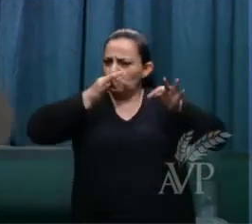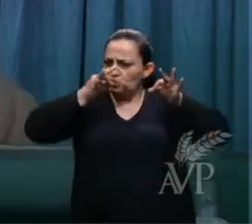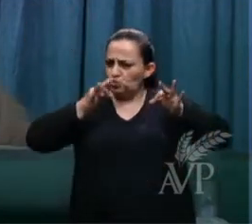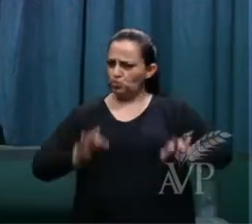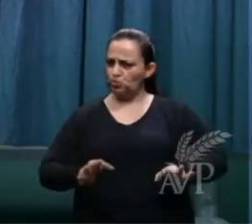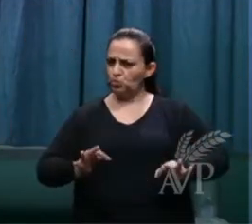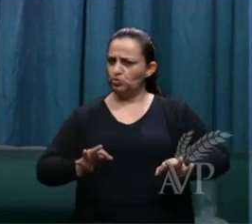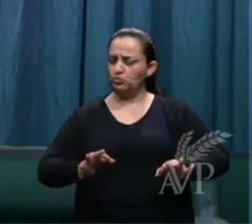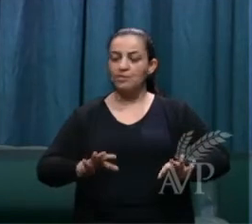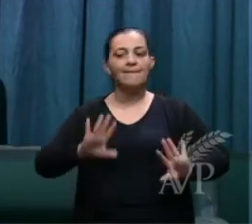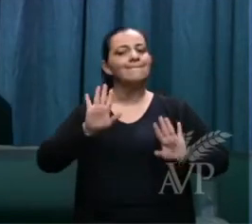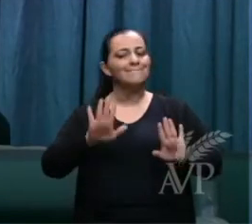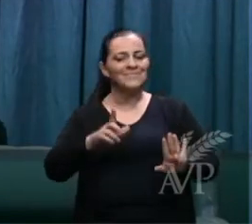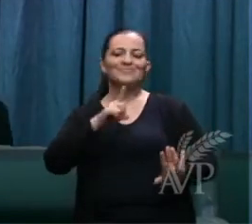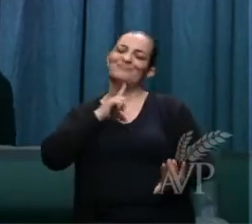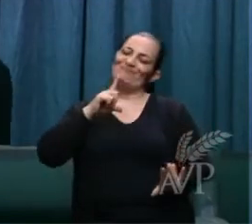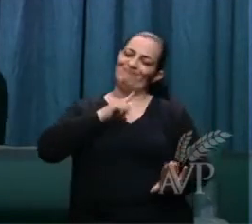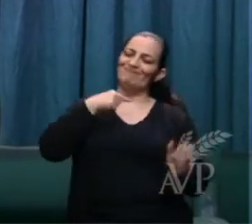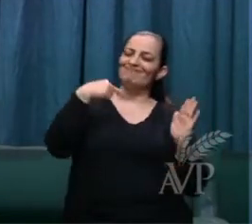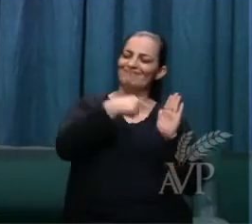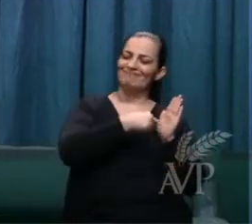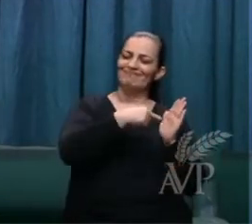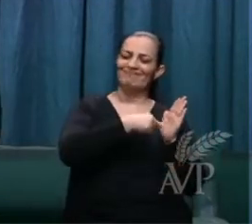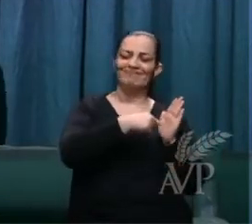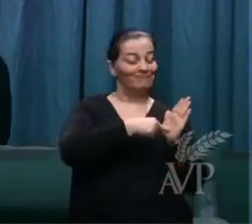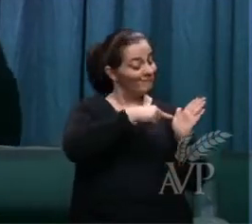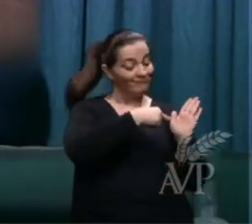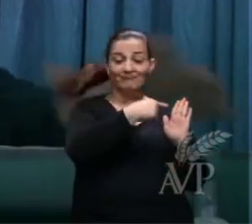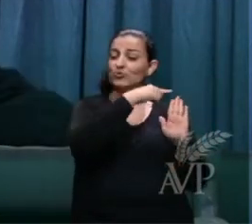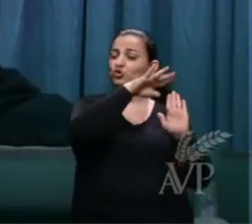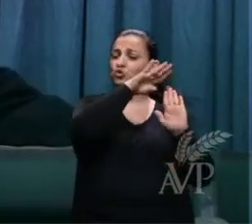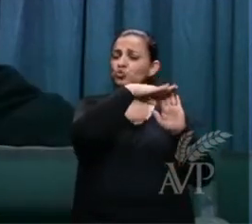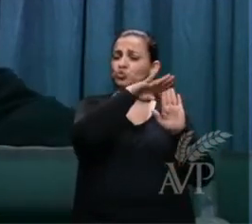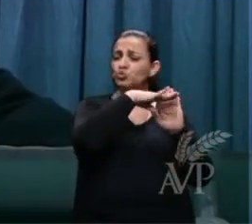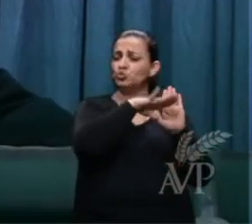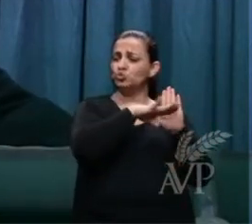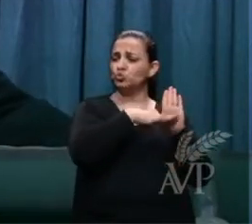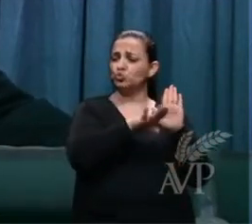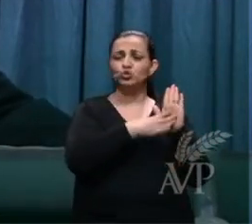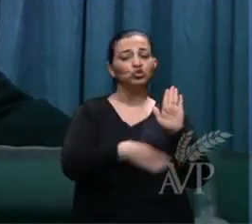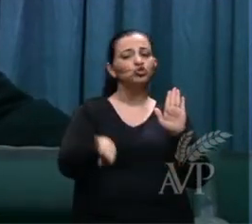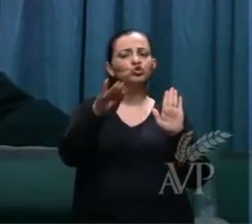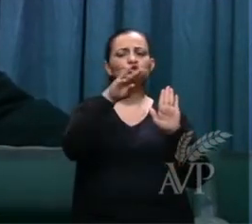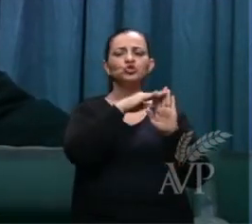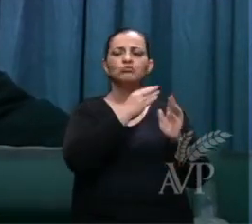mas eu tenho aqui o registro de todos teus pecados